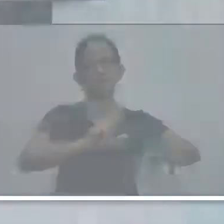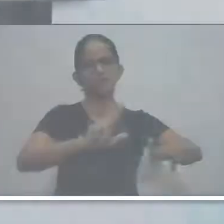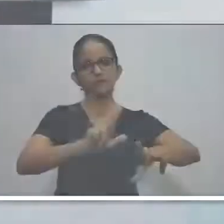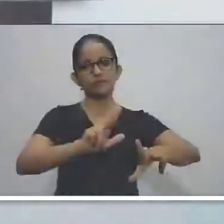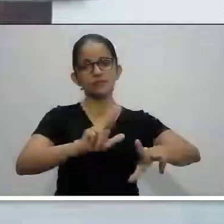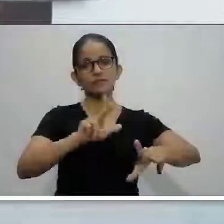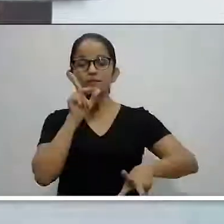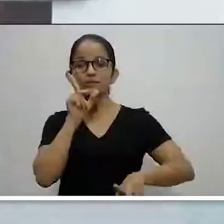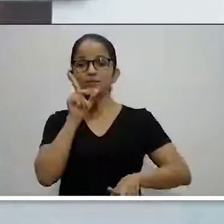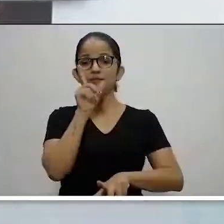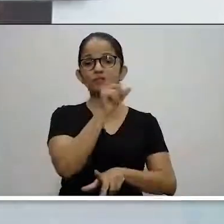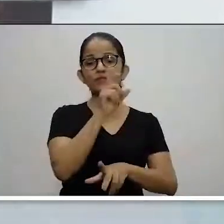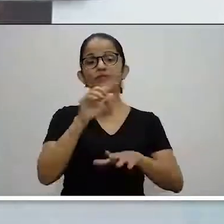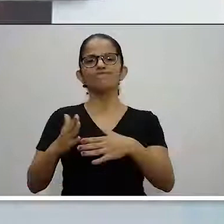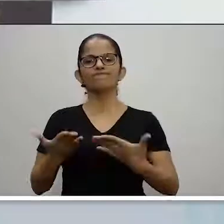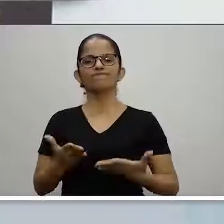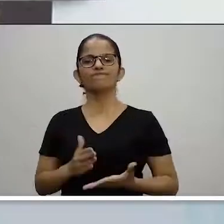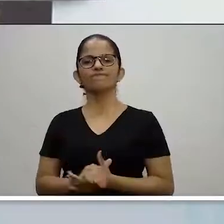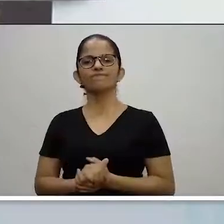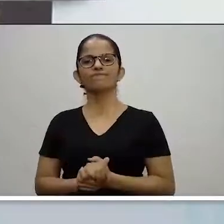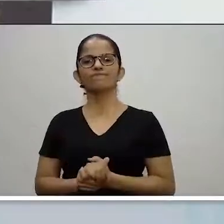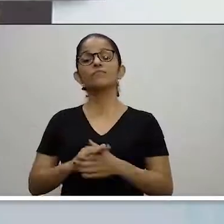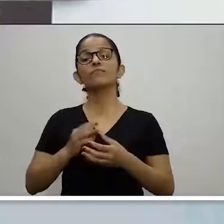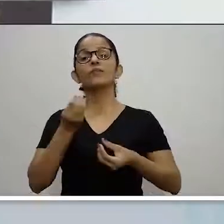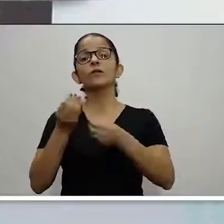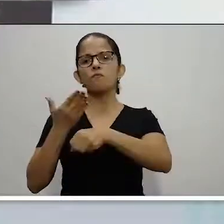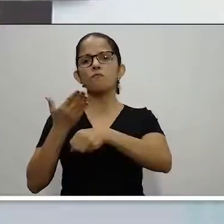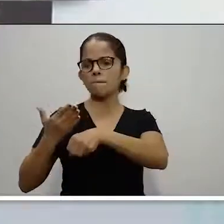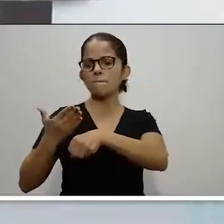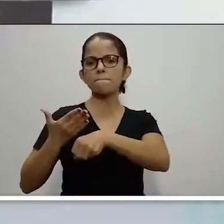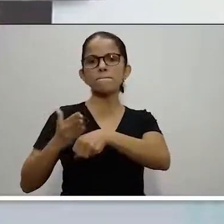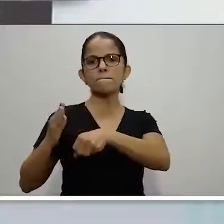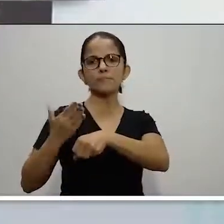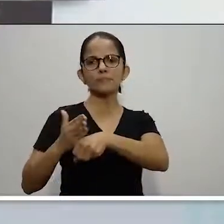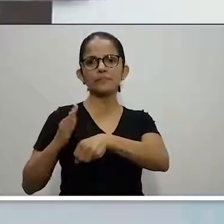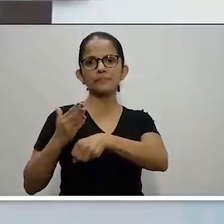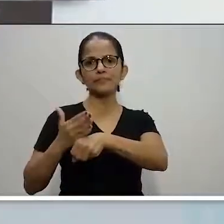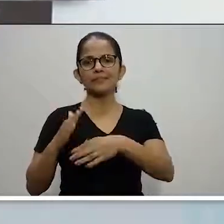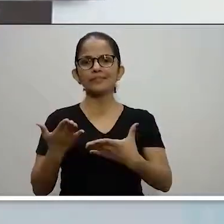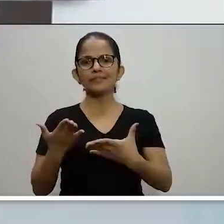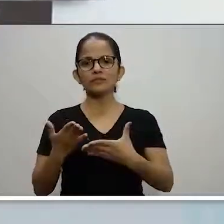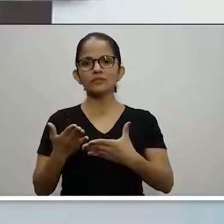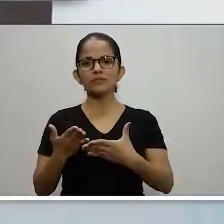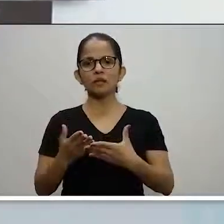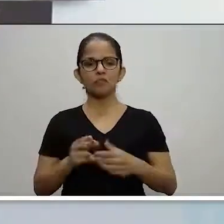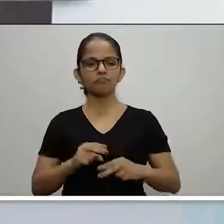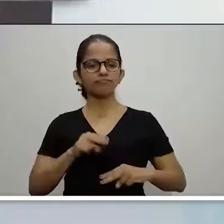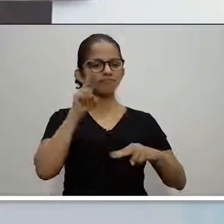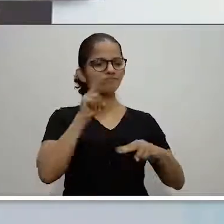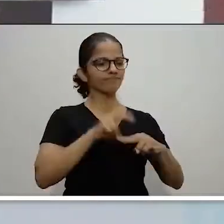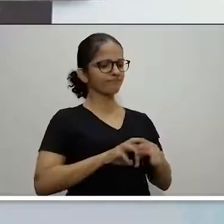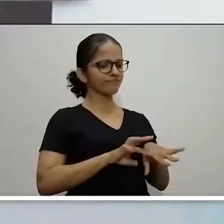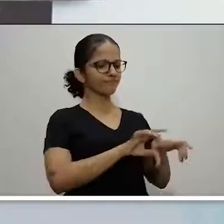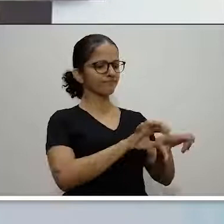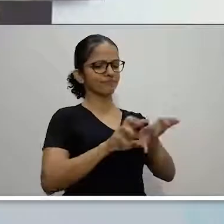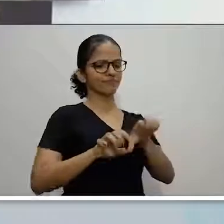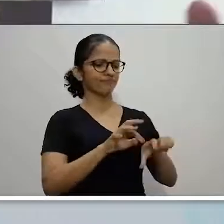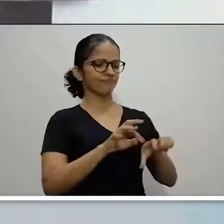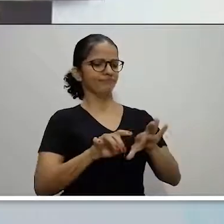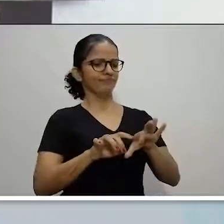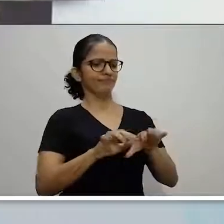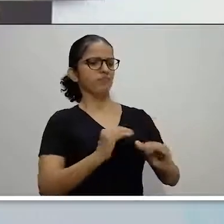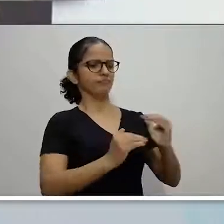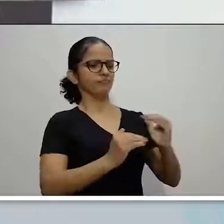E aquele que está ali para executar? É aquele padrão que senta na frente do computador e desenvolve, desenvolve, desenvolve, ele não gosta de falar com